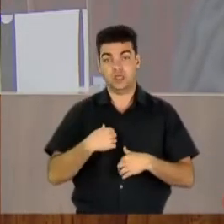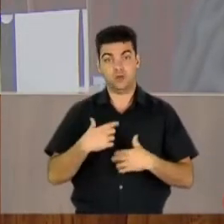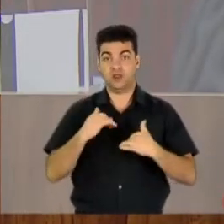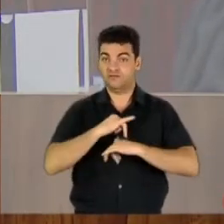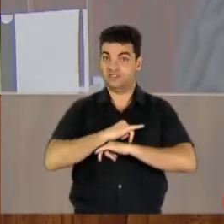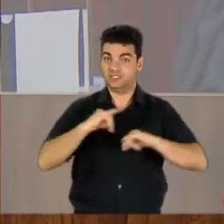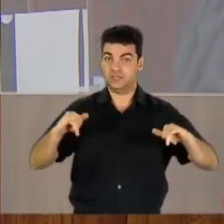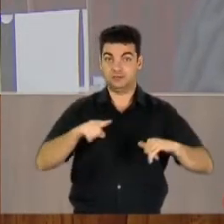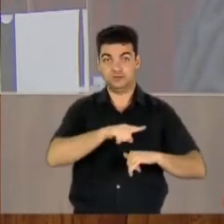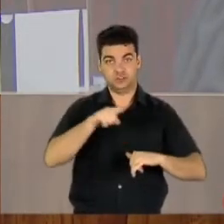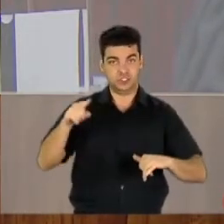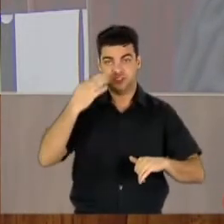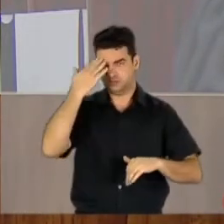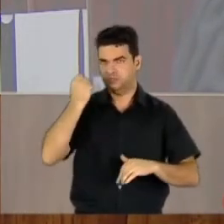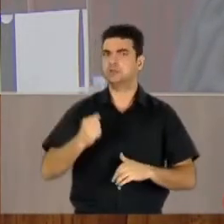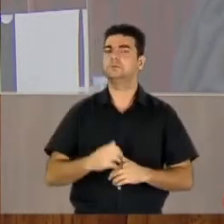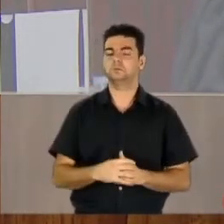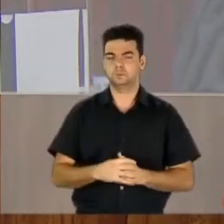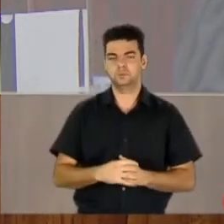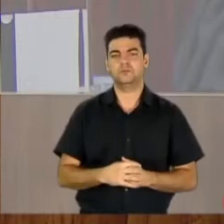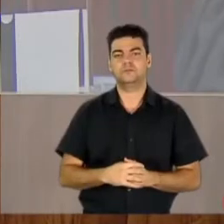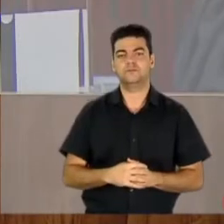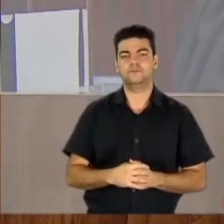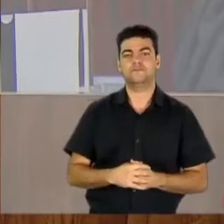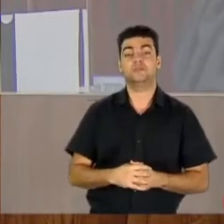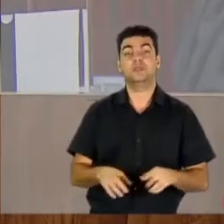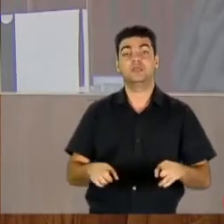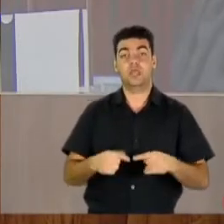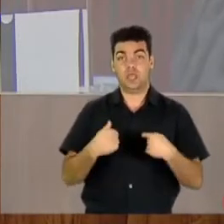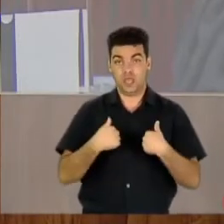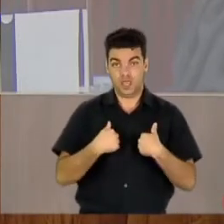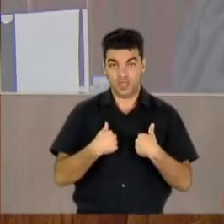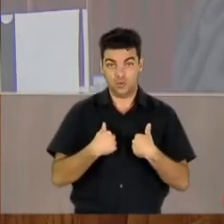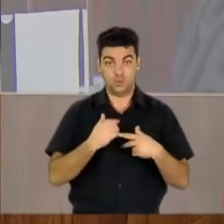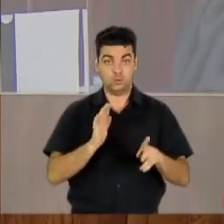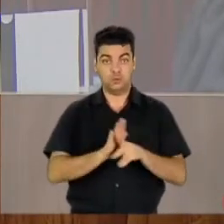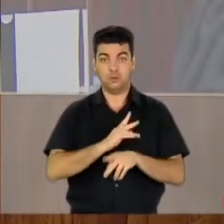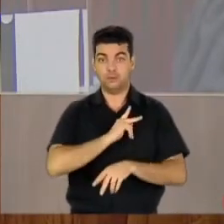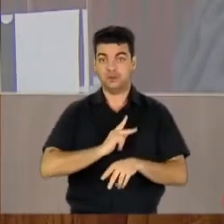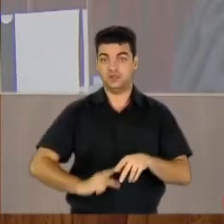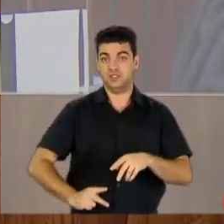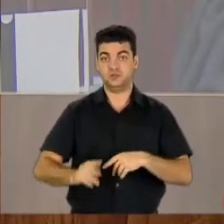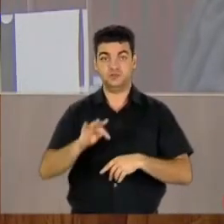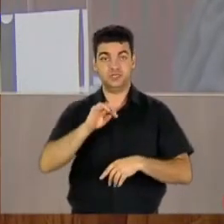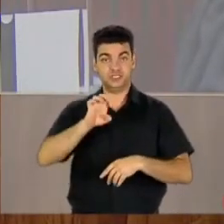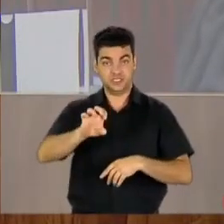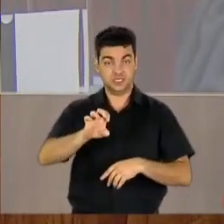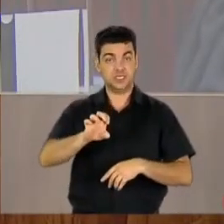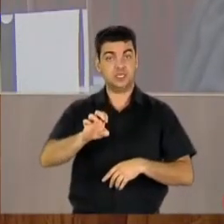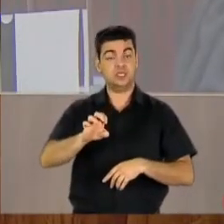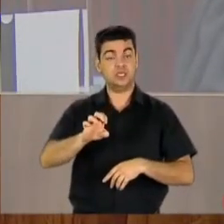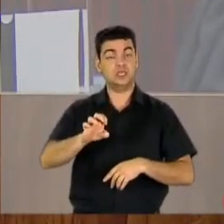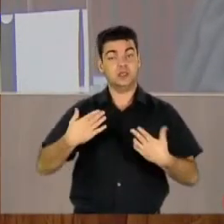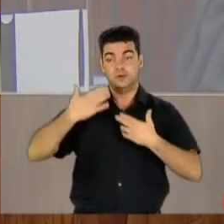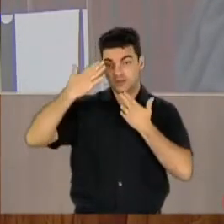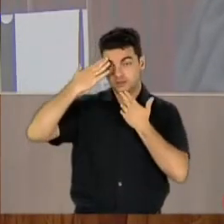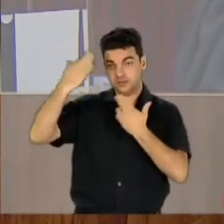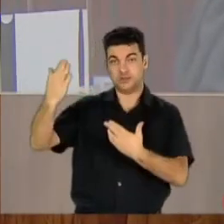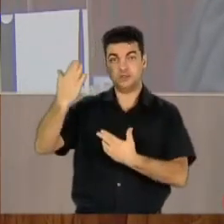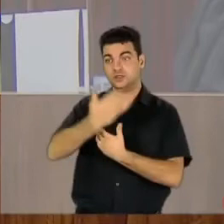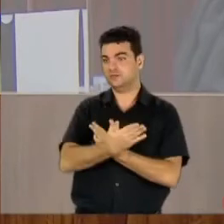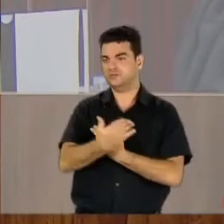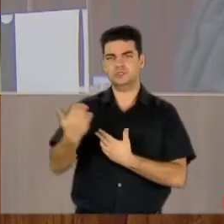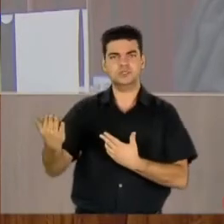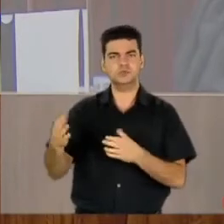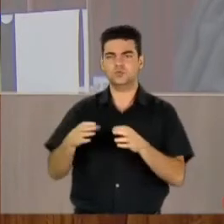esse registro e, portanto, formalmente, em meu nome pessoal e no da justiça eleitoral, nós somos